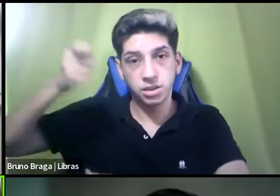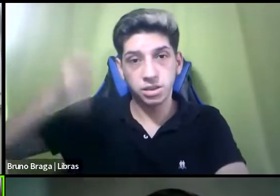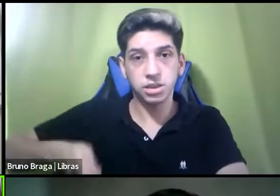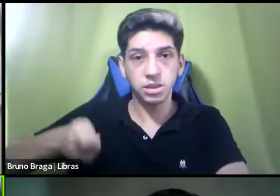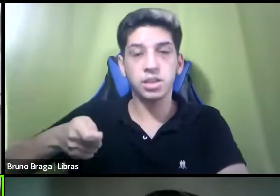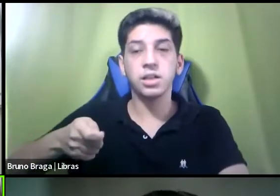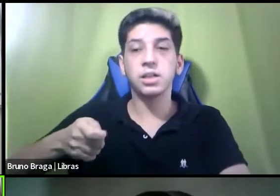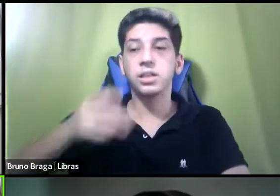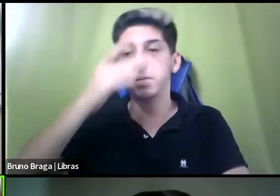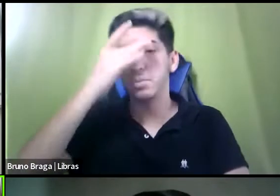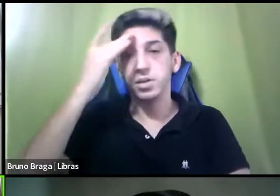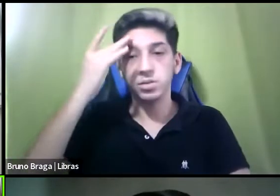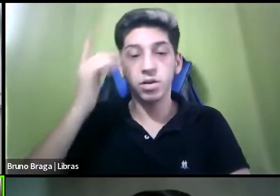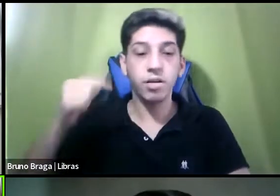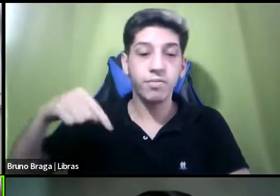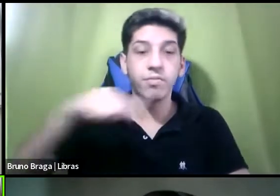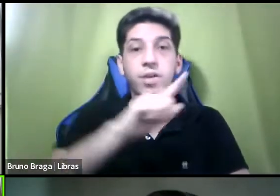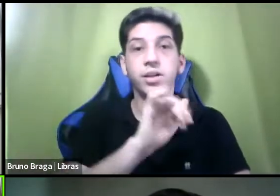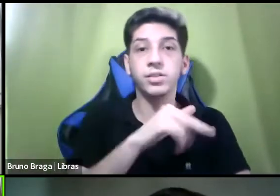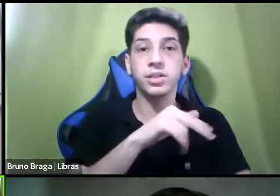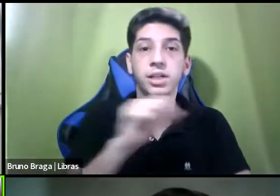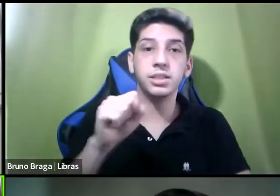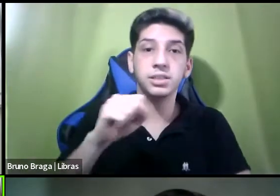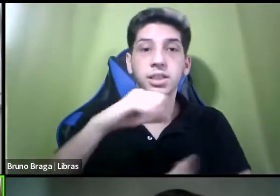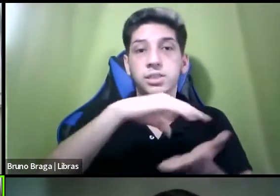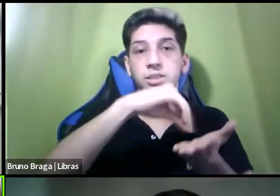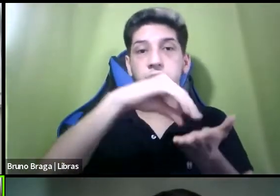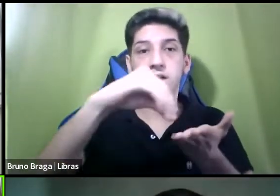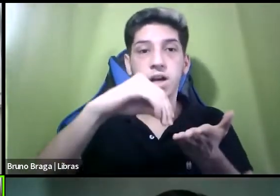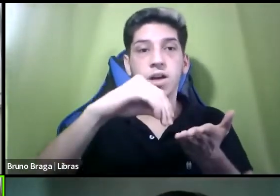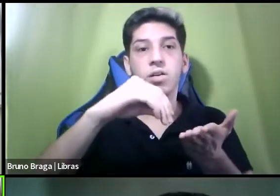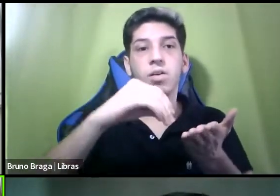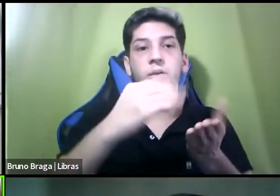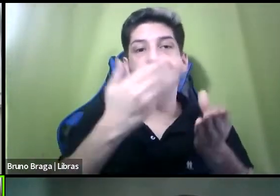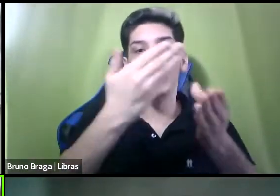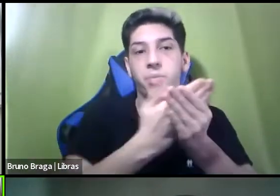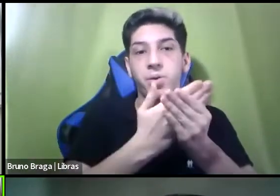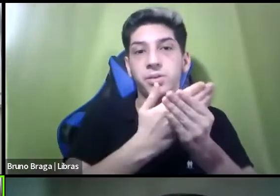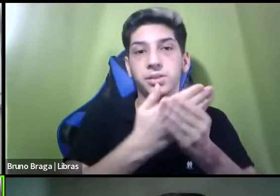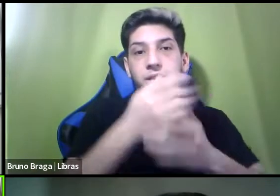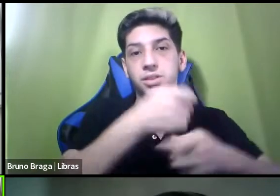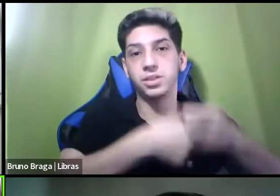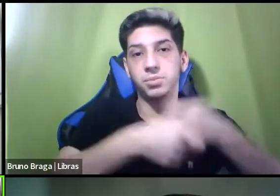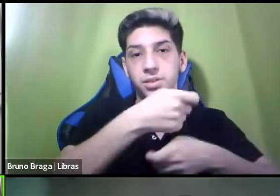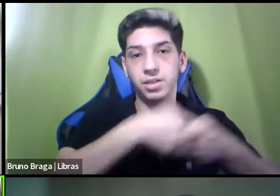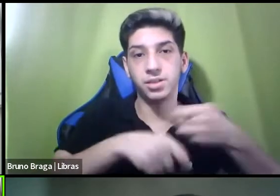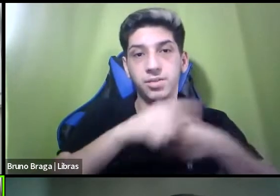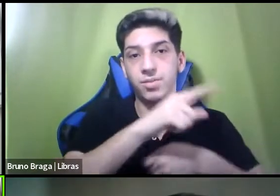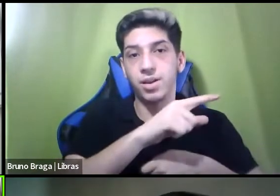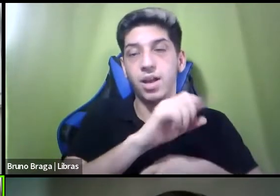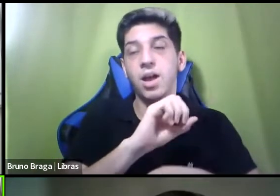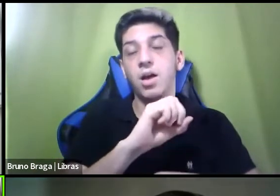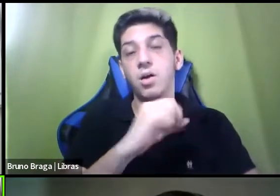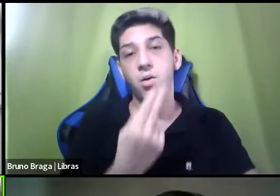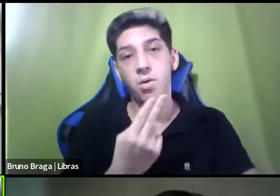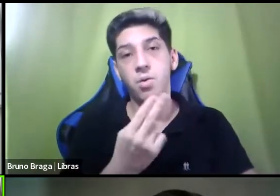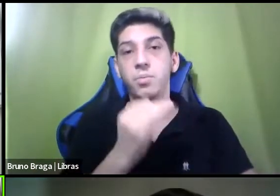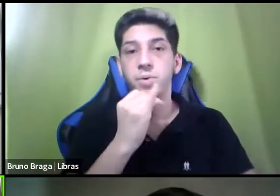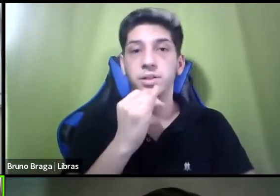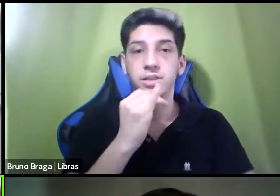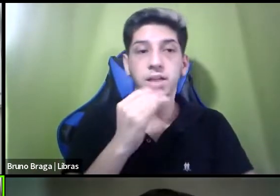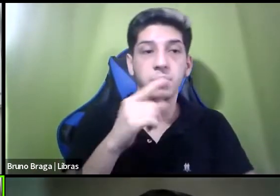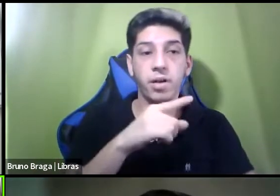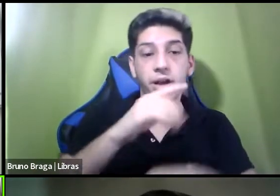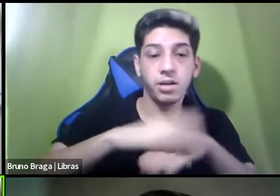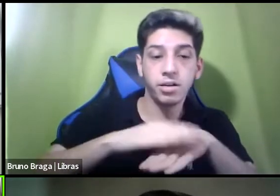até o NSS e tira a cópia de eventual procedimento administrativo que tem lá ou que providencie